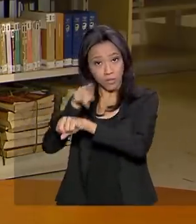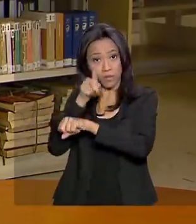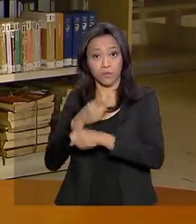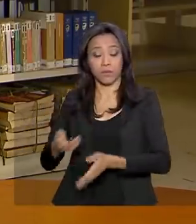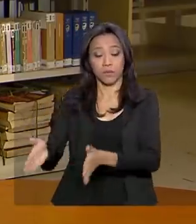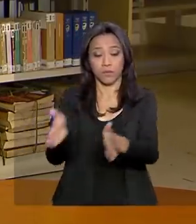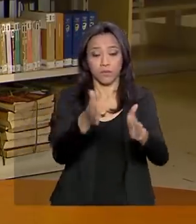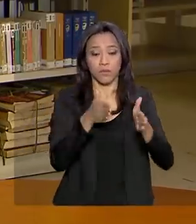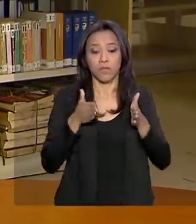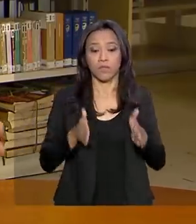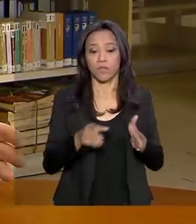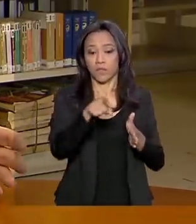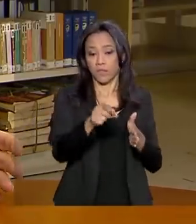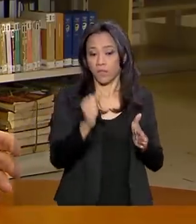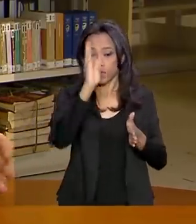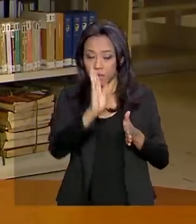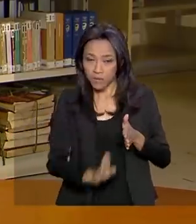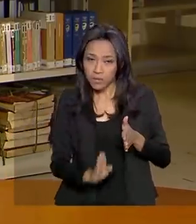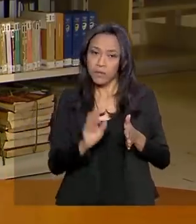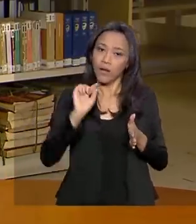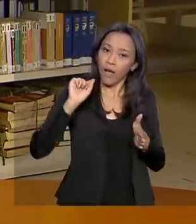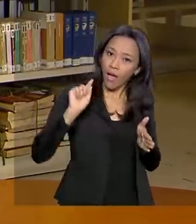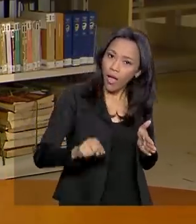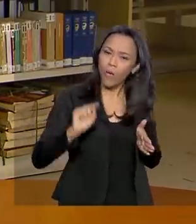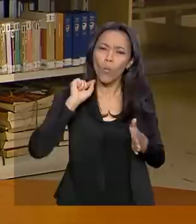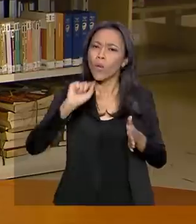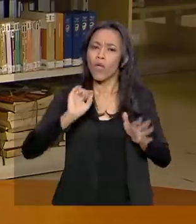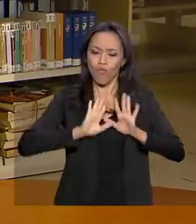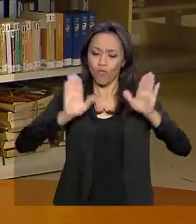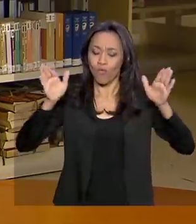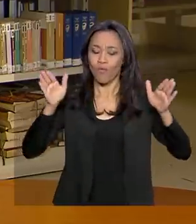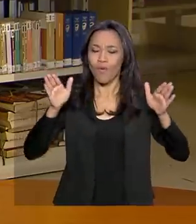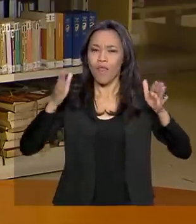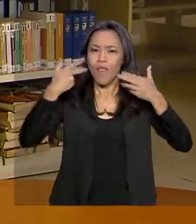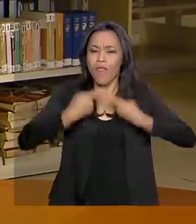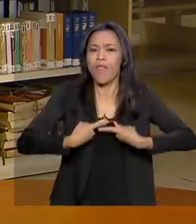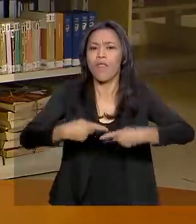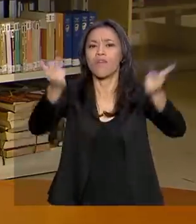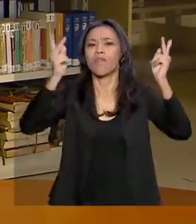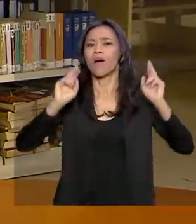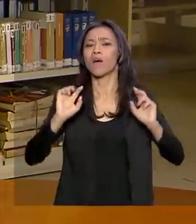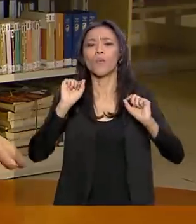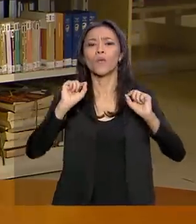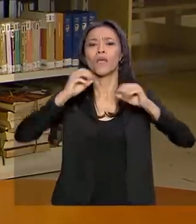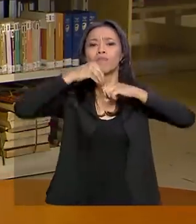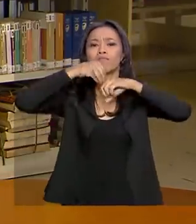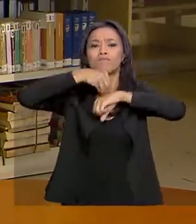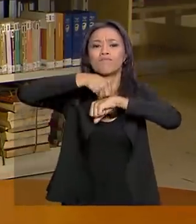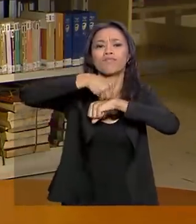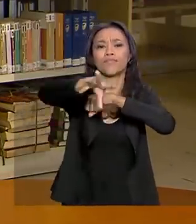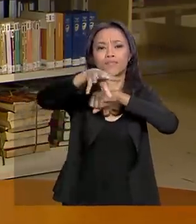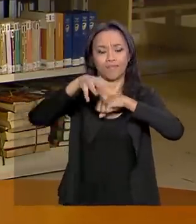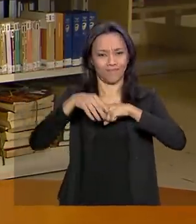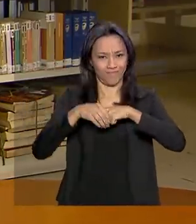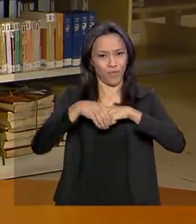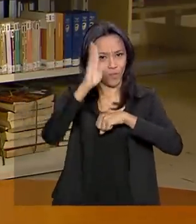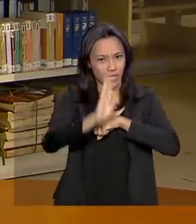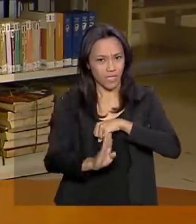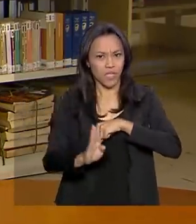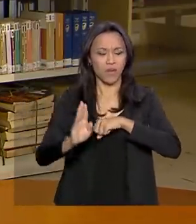um fórum, aliás ampliado, de levar uma mensagem do governo brasileiro, a planear controvérsias